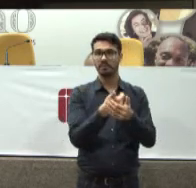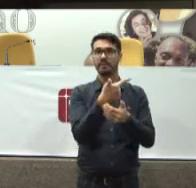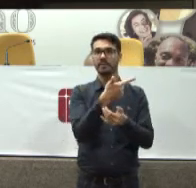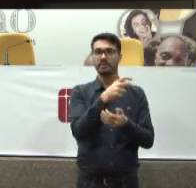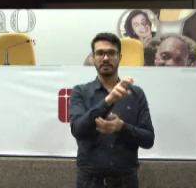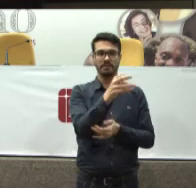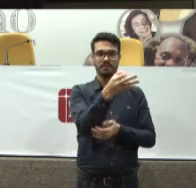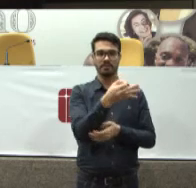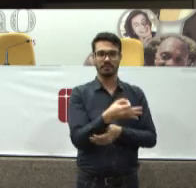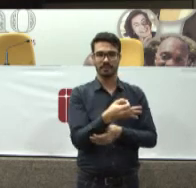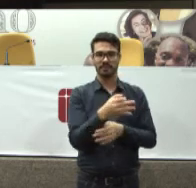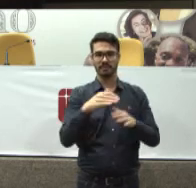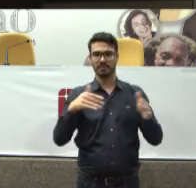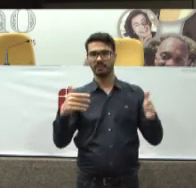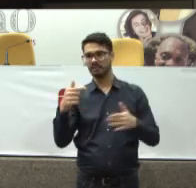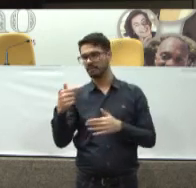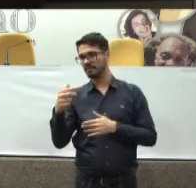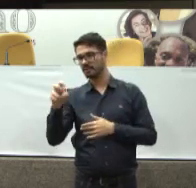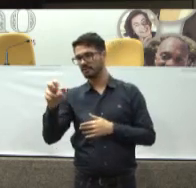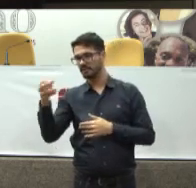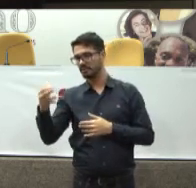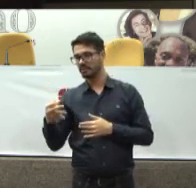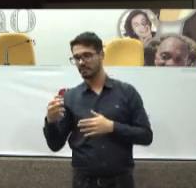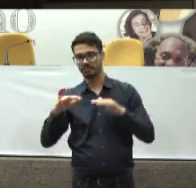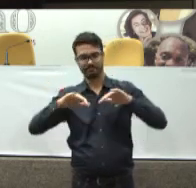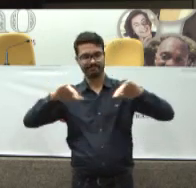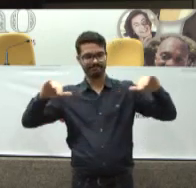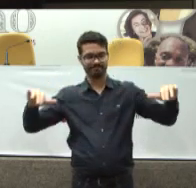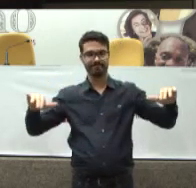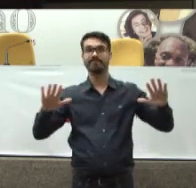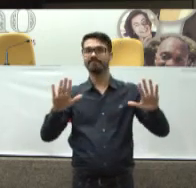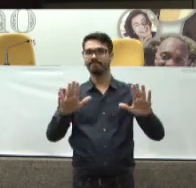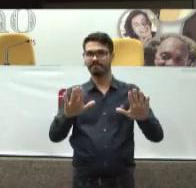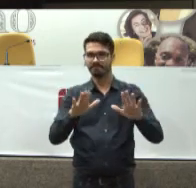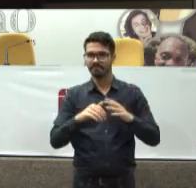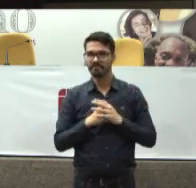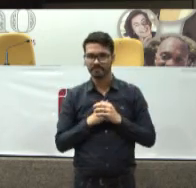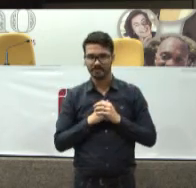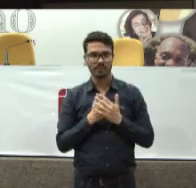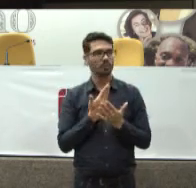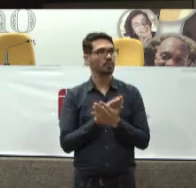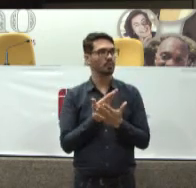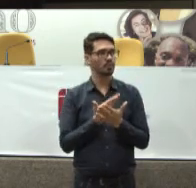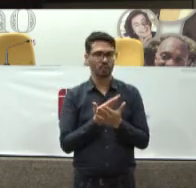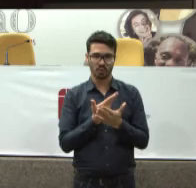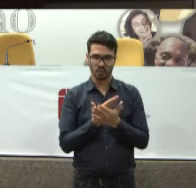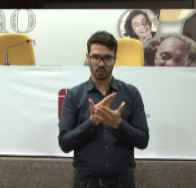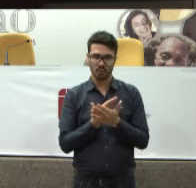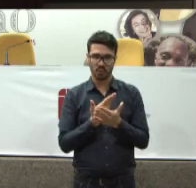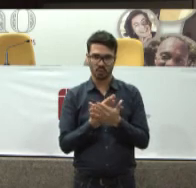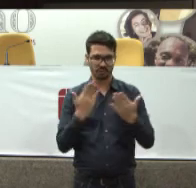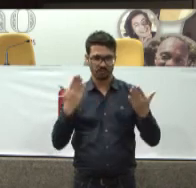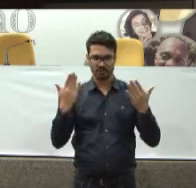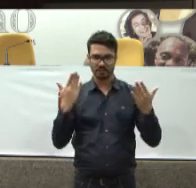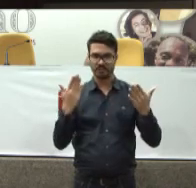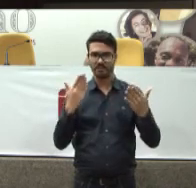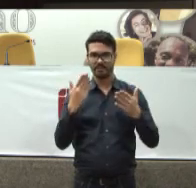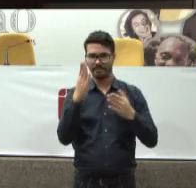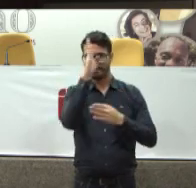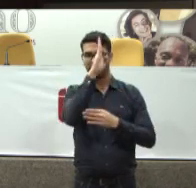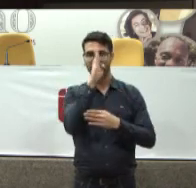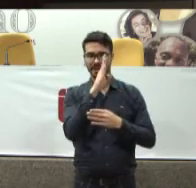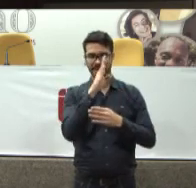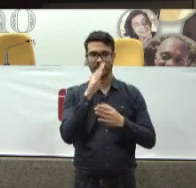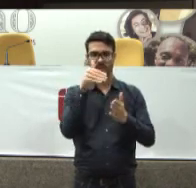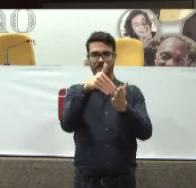25% da população de um lado 75% da população do outro Mas Os estudos Que fizeram Brasil 2030 Na